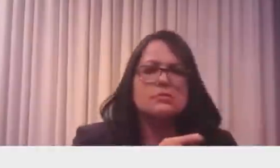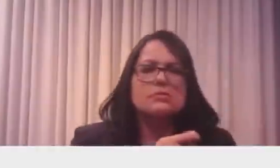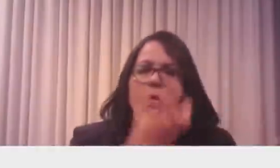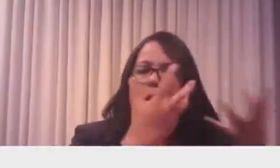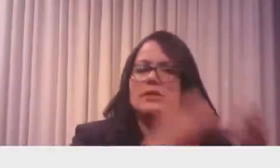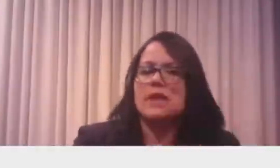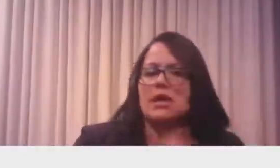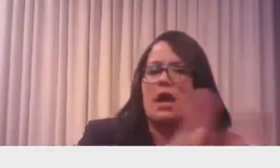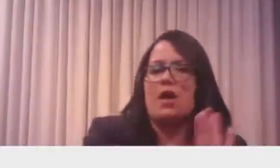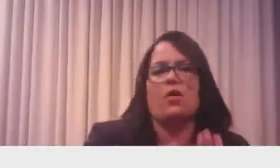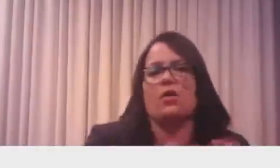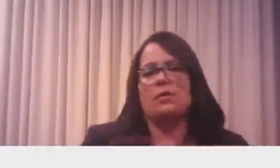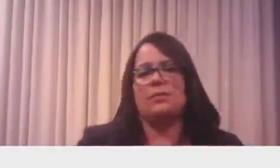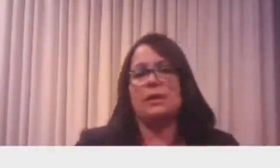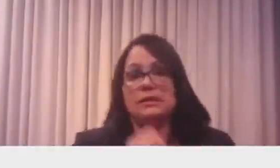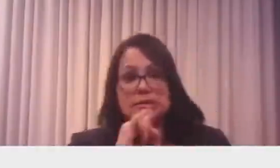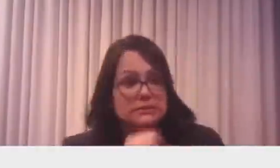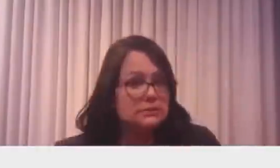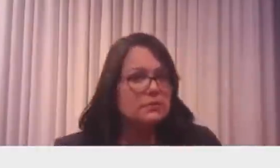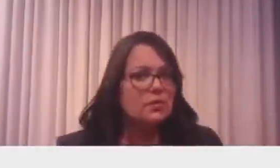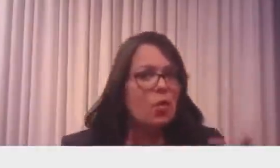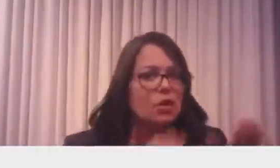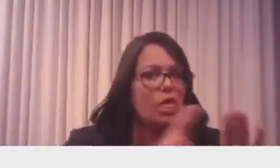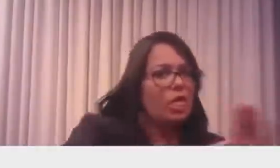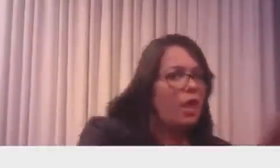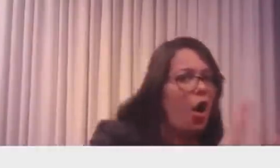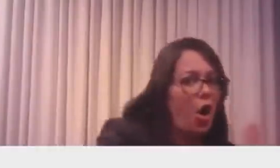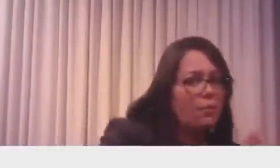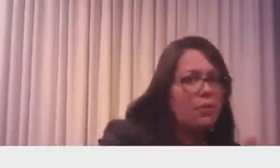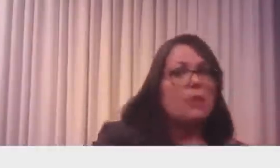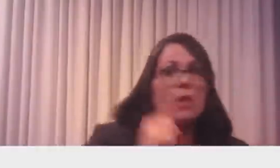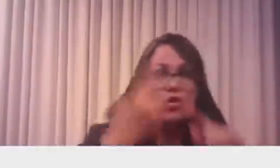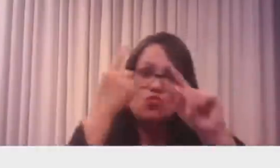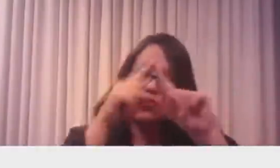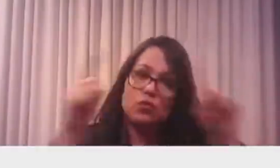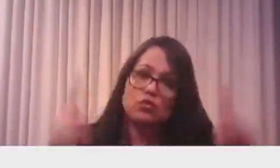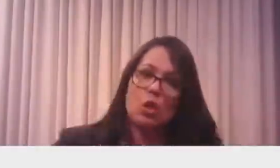coisa. Se passar, a toma providência. Agora, pode um servidor ou outro